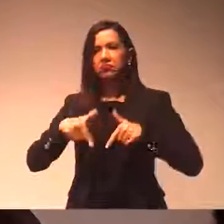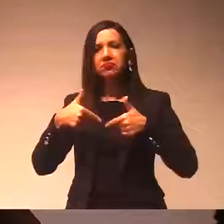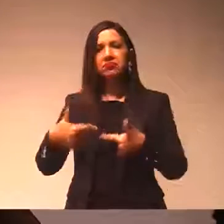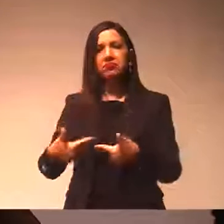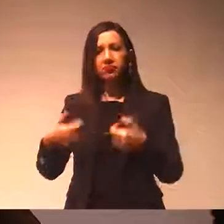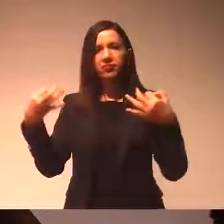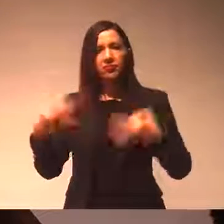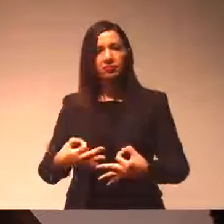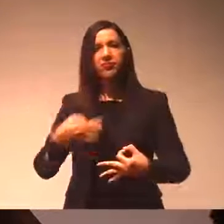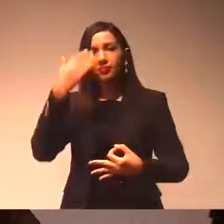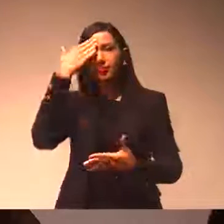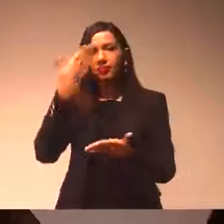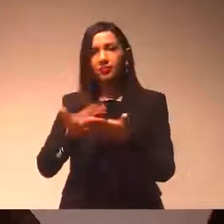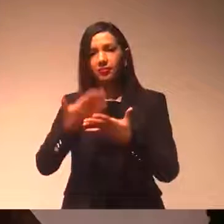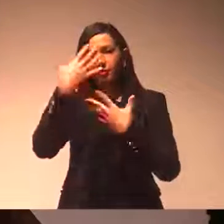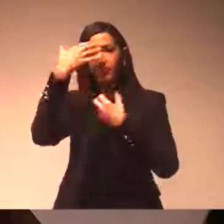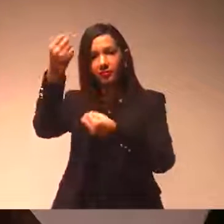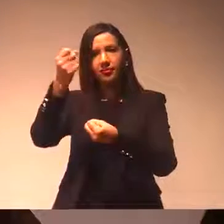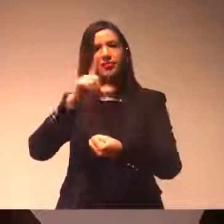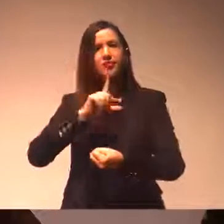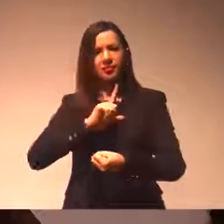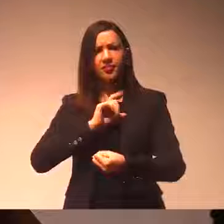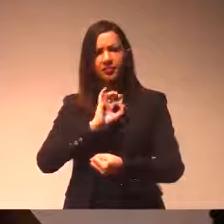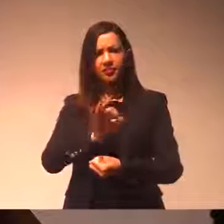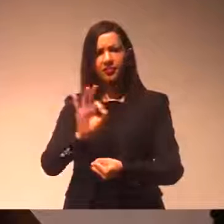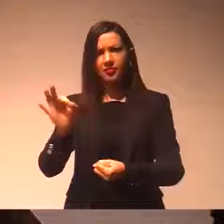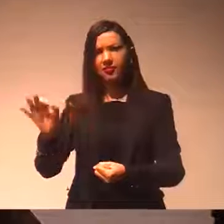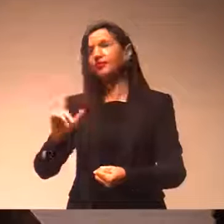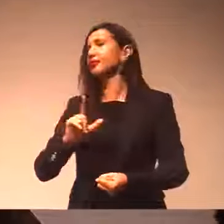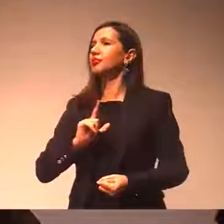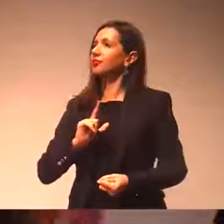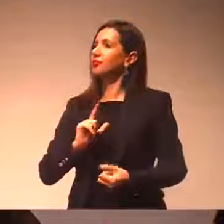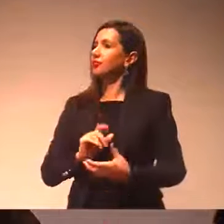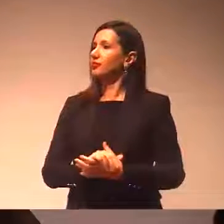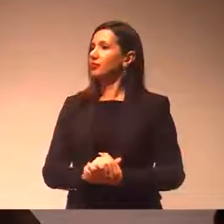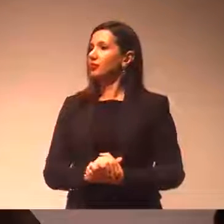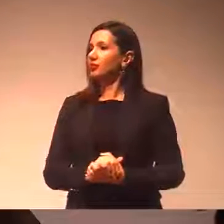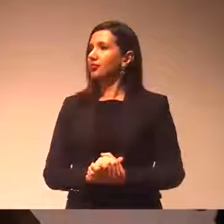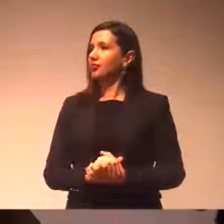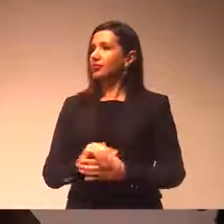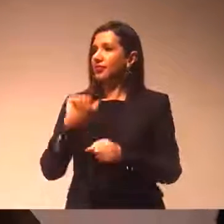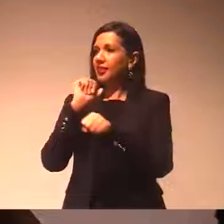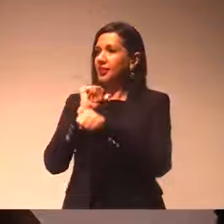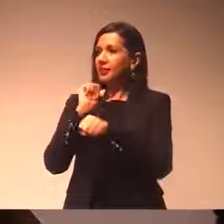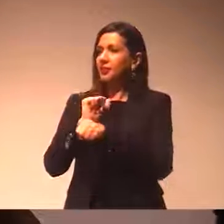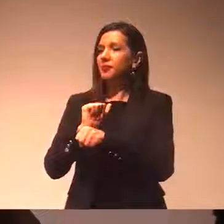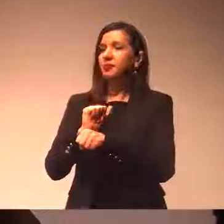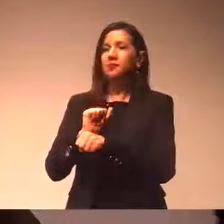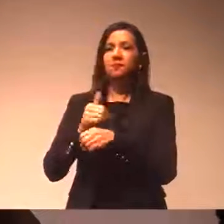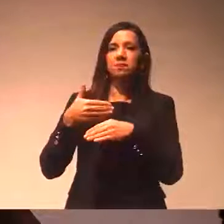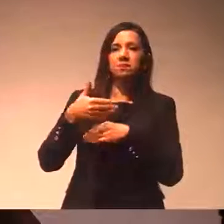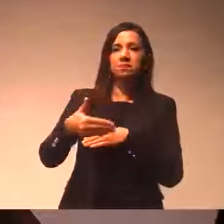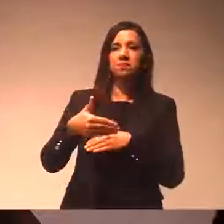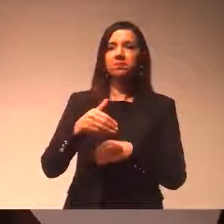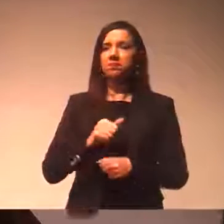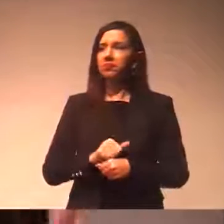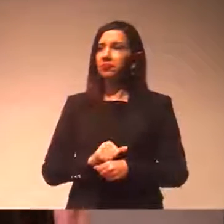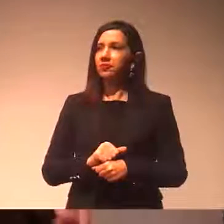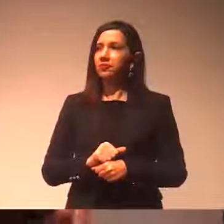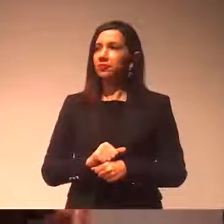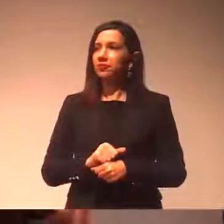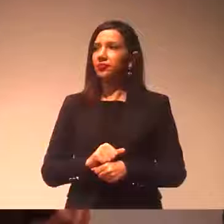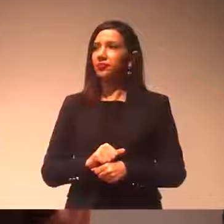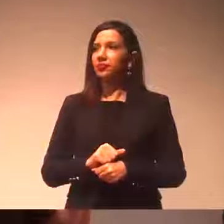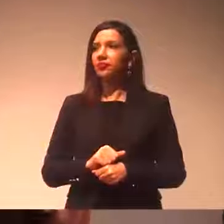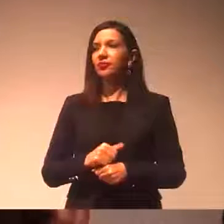tenho a minha confiança, até que exista algo de concreto que faça deixar de ter, e espero que isso não venha ocorrer. Logo, eu acho que a